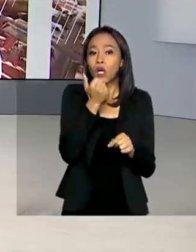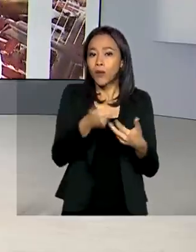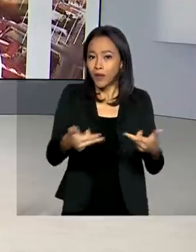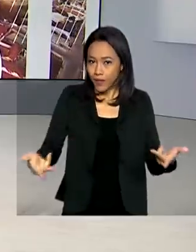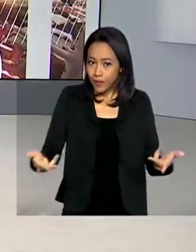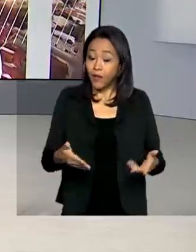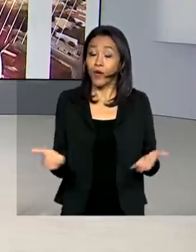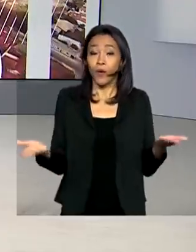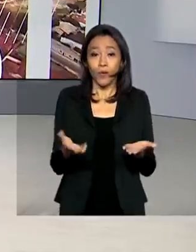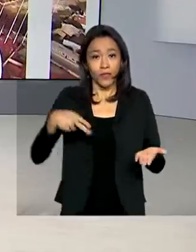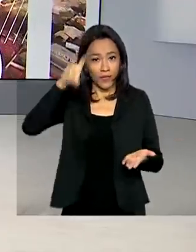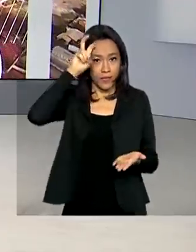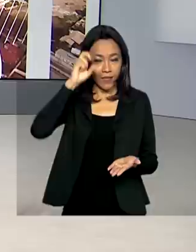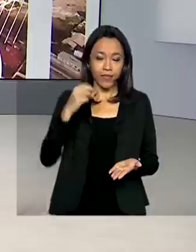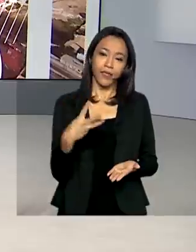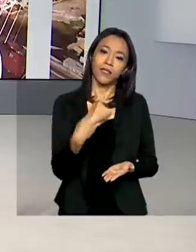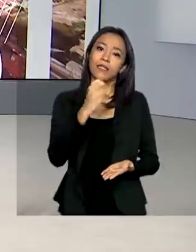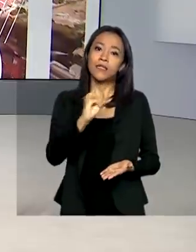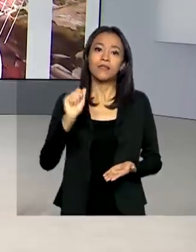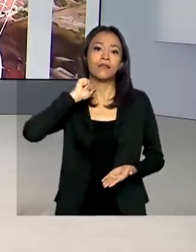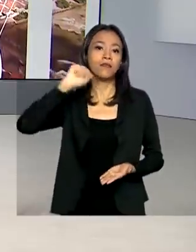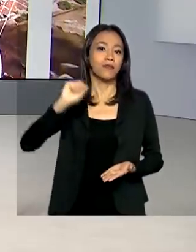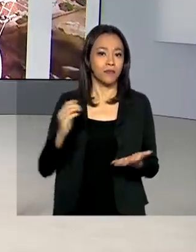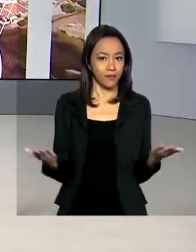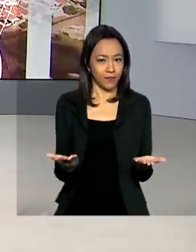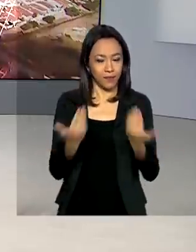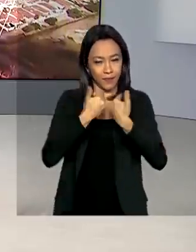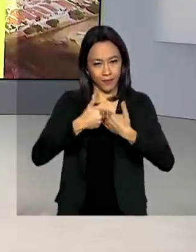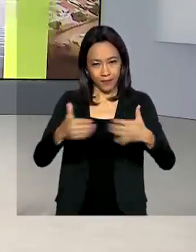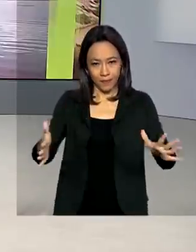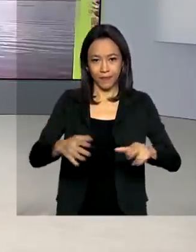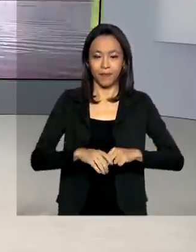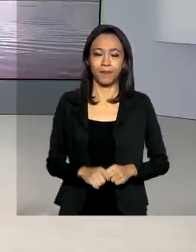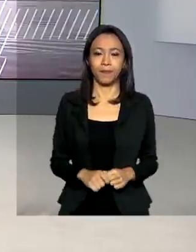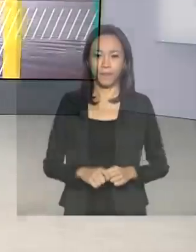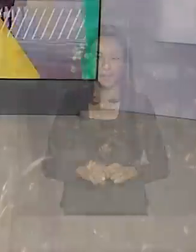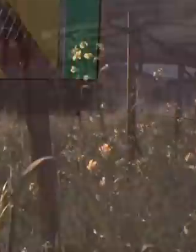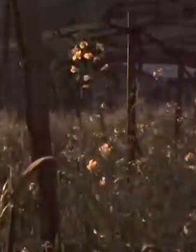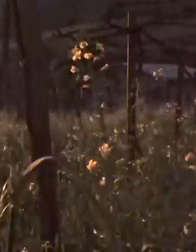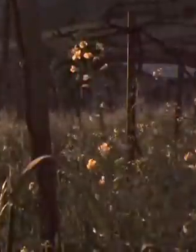Hoje é quinta-feira, 30 de abril. O Brasil em Dia começa agora.